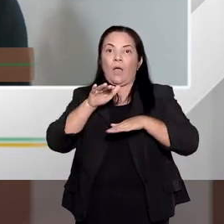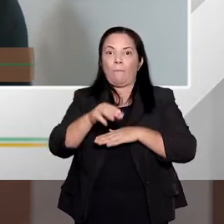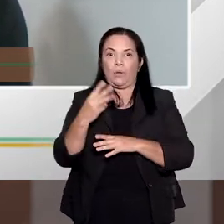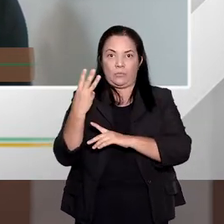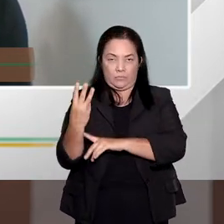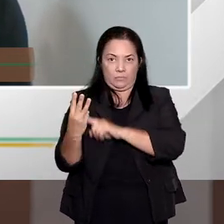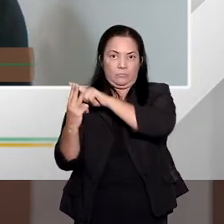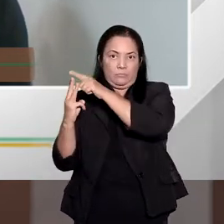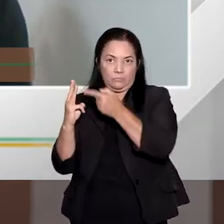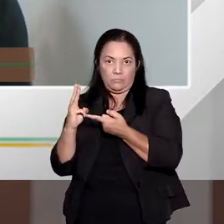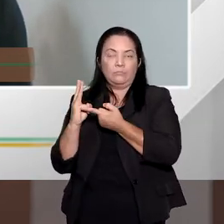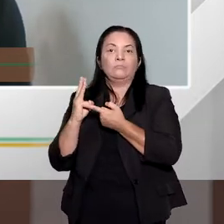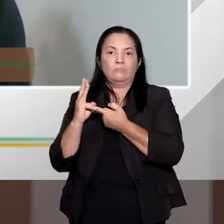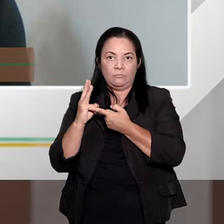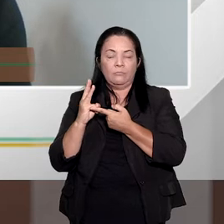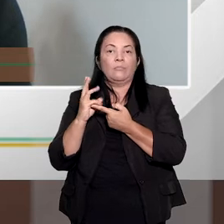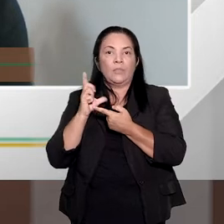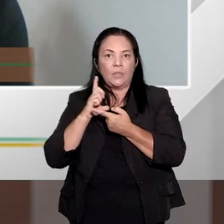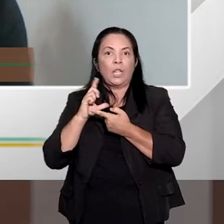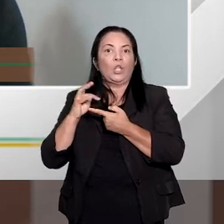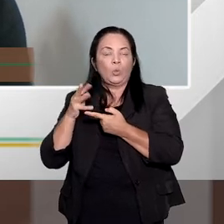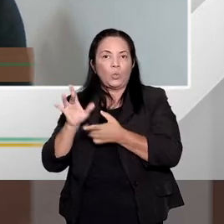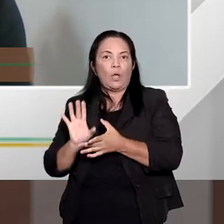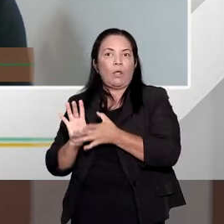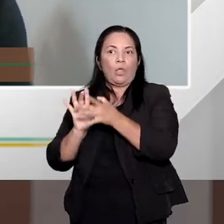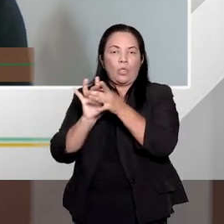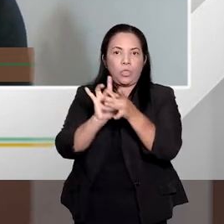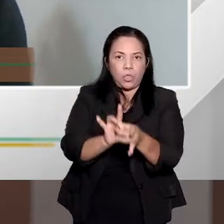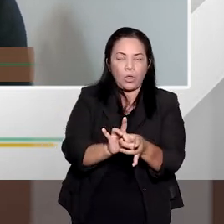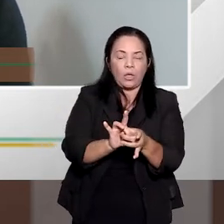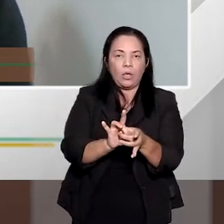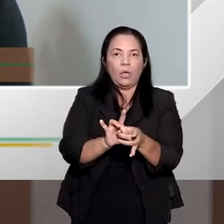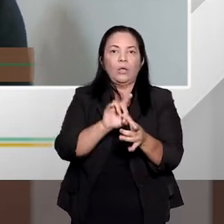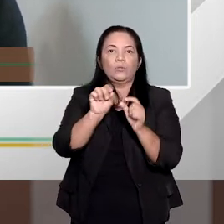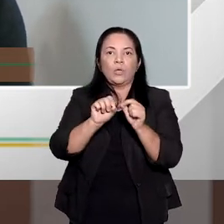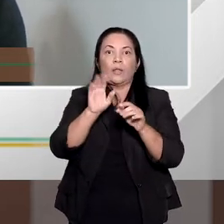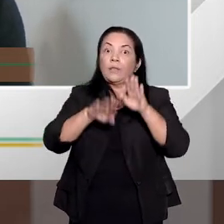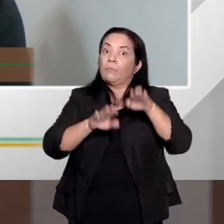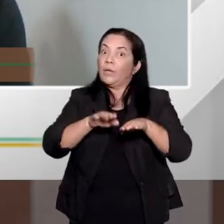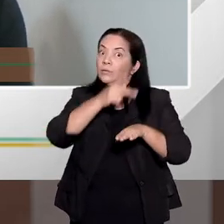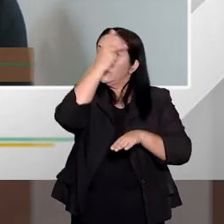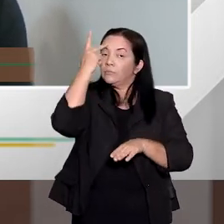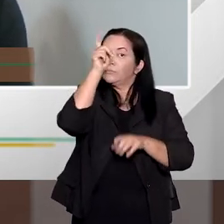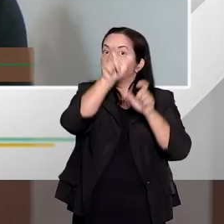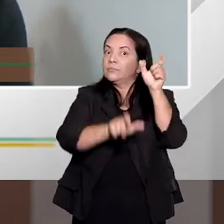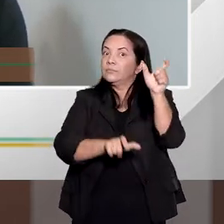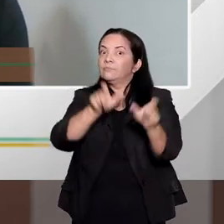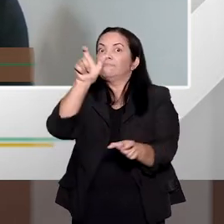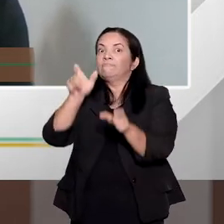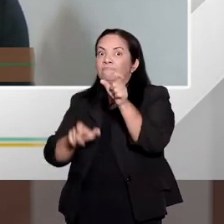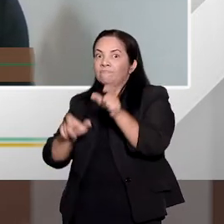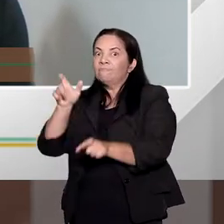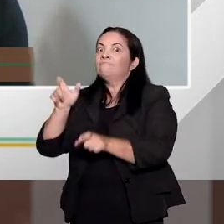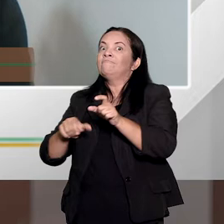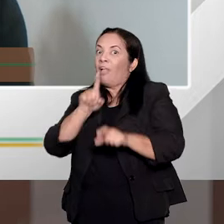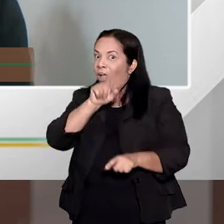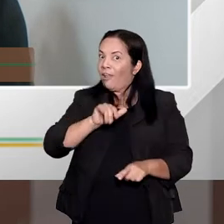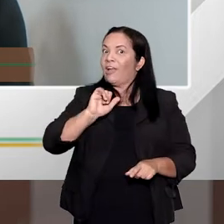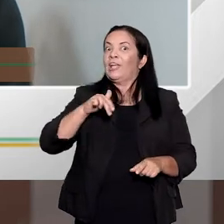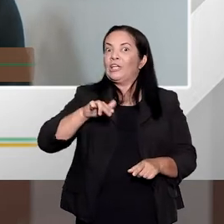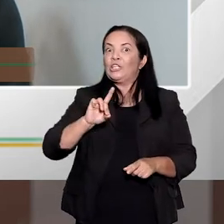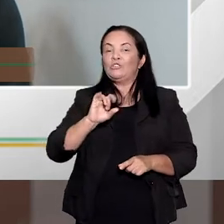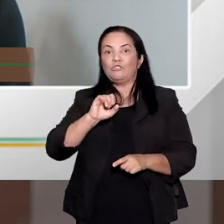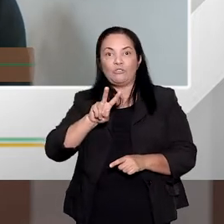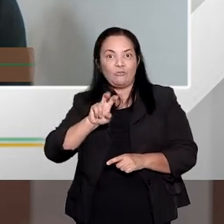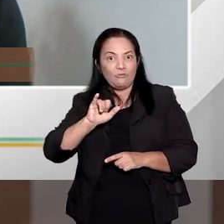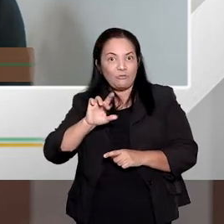falando tem íntima relação com o princípio da individualização da pena. Então, a pena, ela tem que ser individual e para